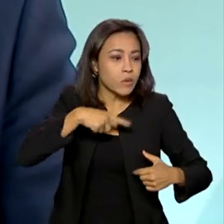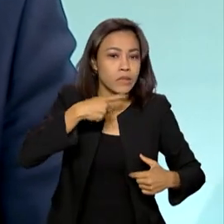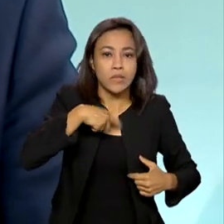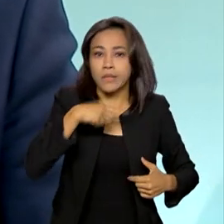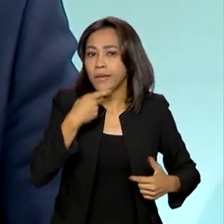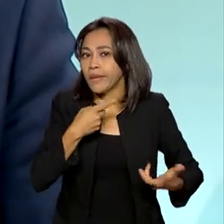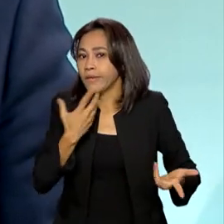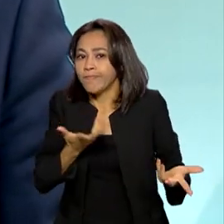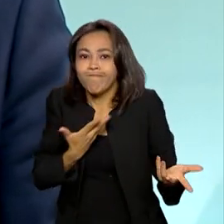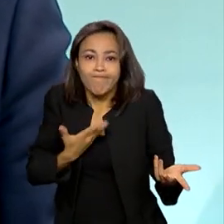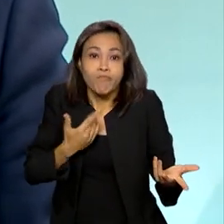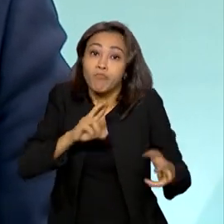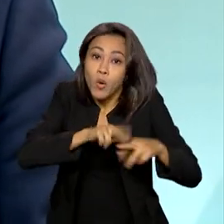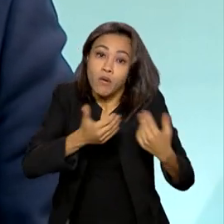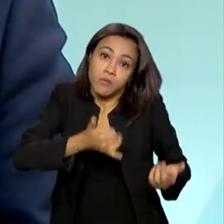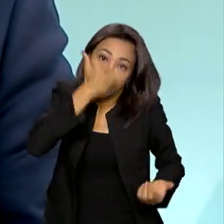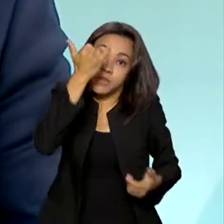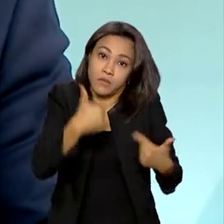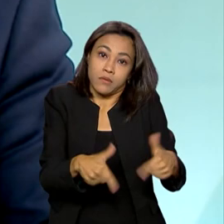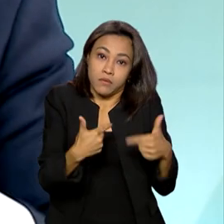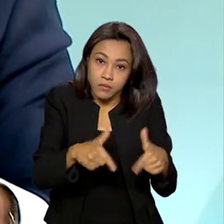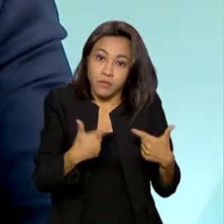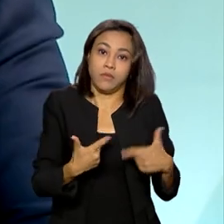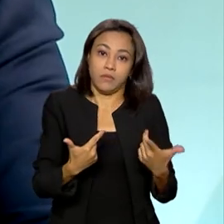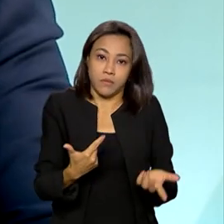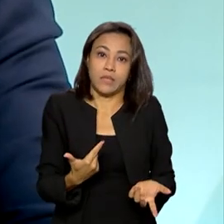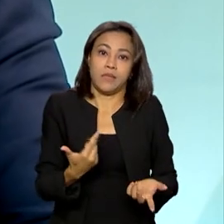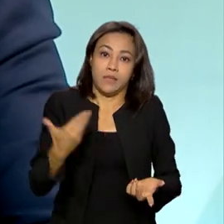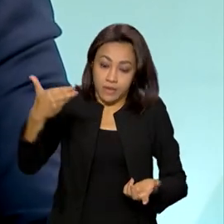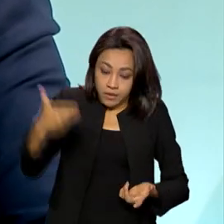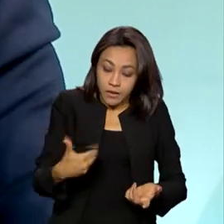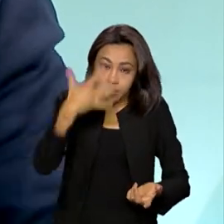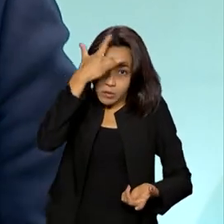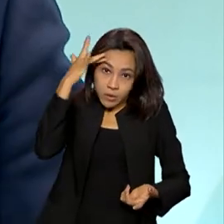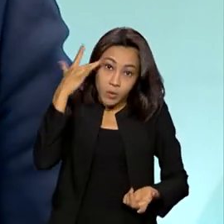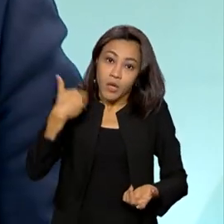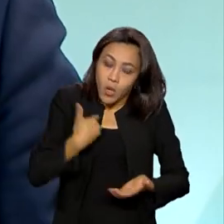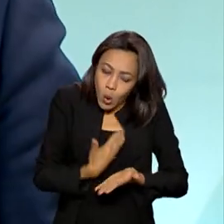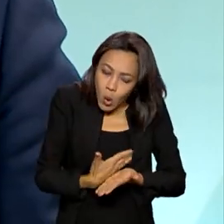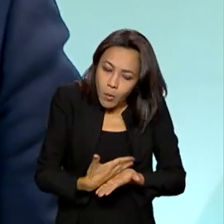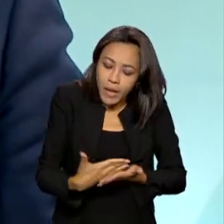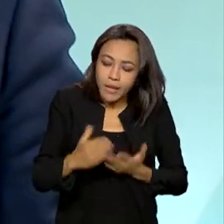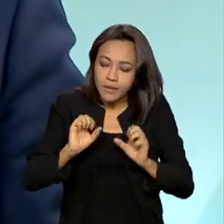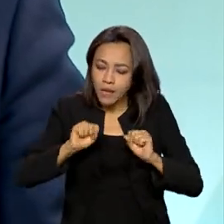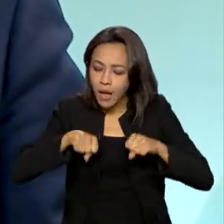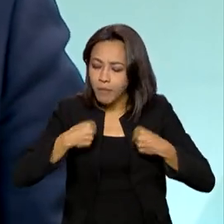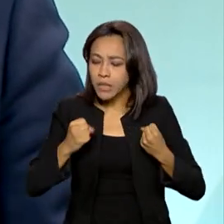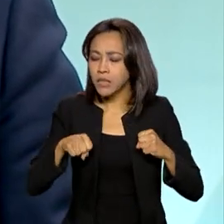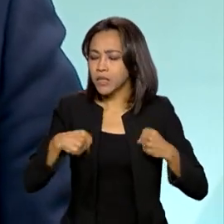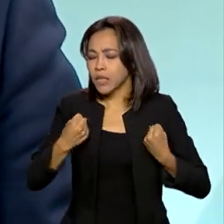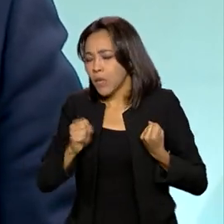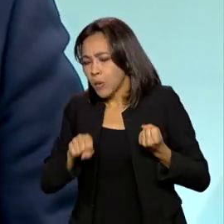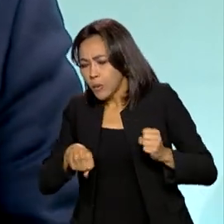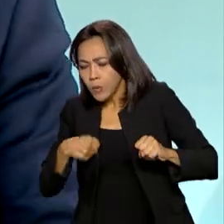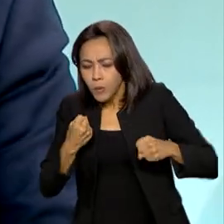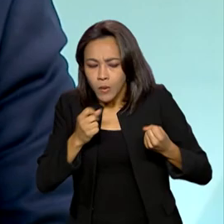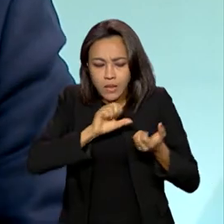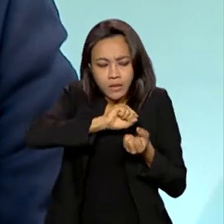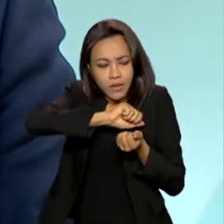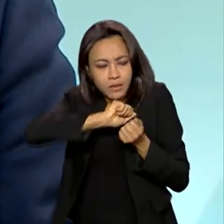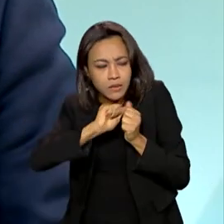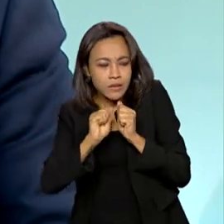oriundo de um acidente de trabalho, que ele comece de imediato a fazer também a reabilitação profissional, a reabilitação